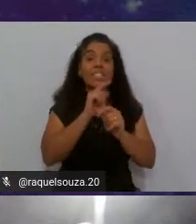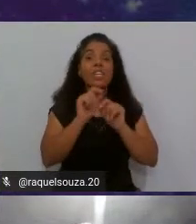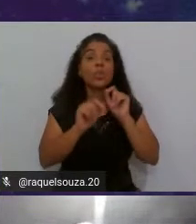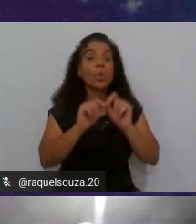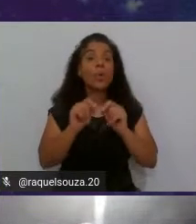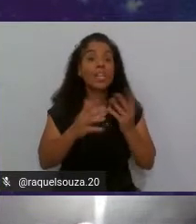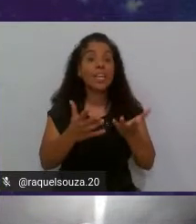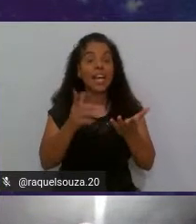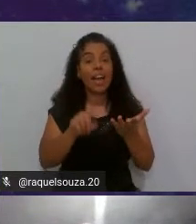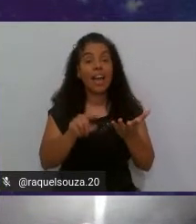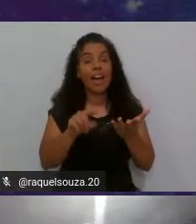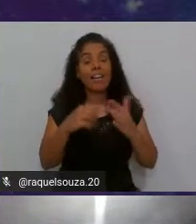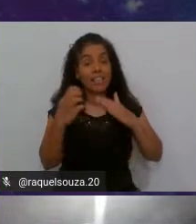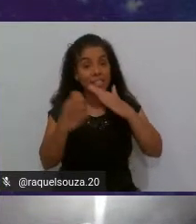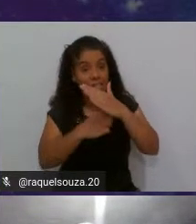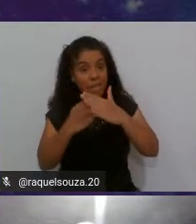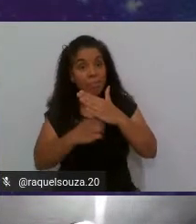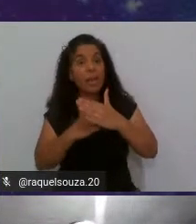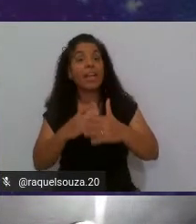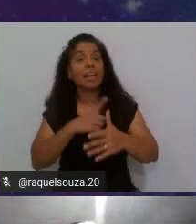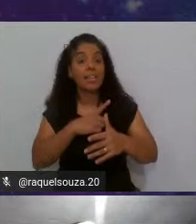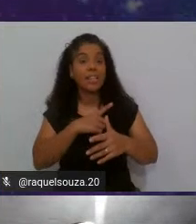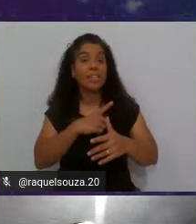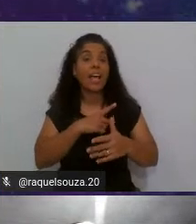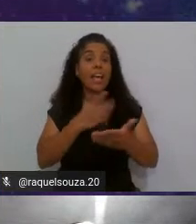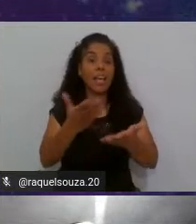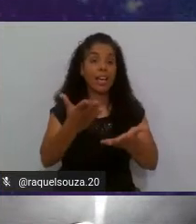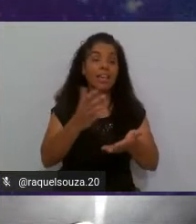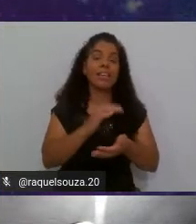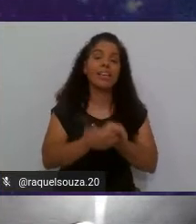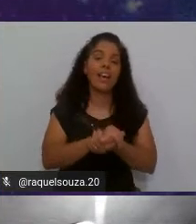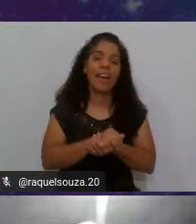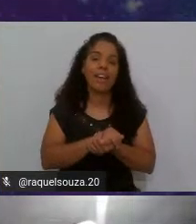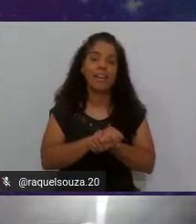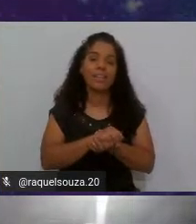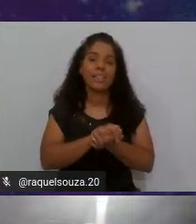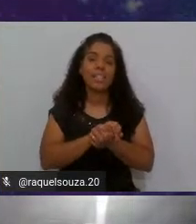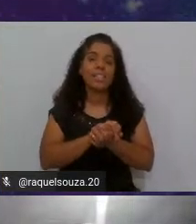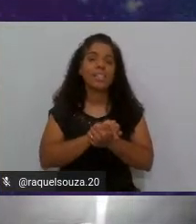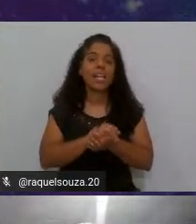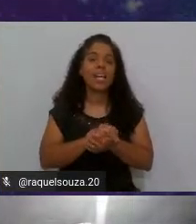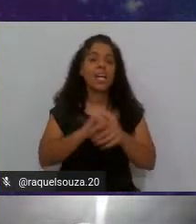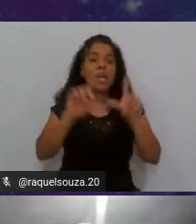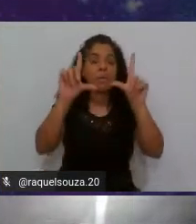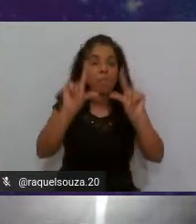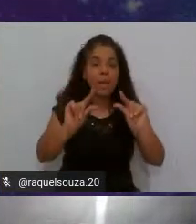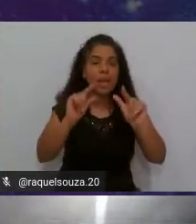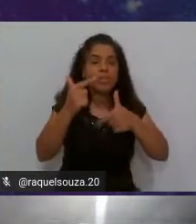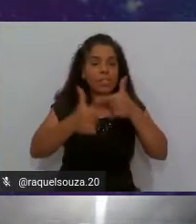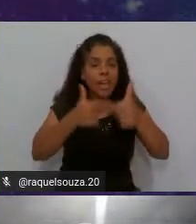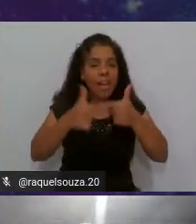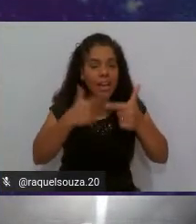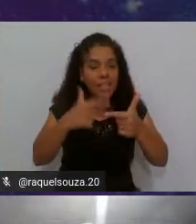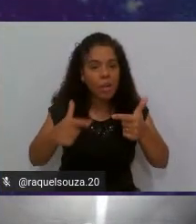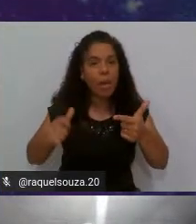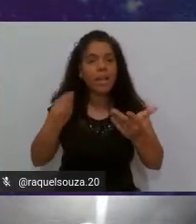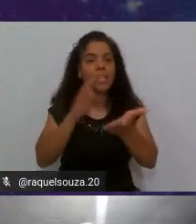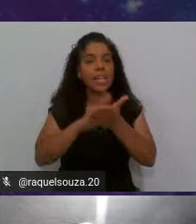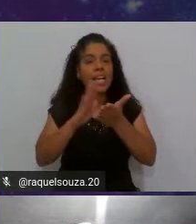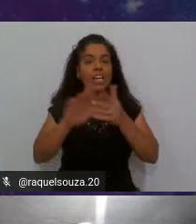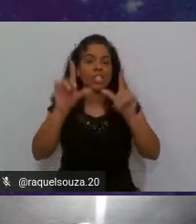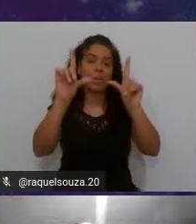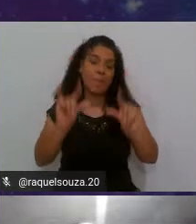a empresa tenha aí menos retrabalho e que gaste menos né